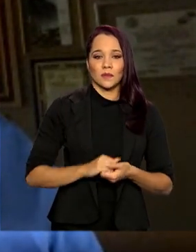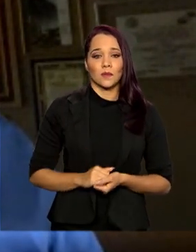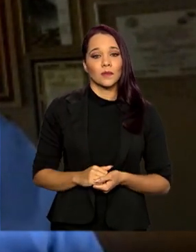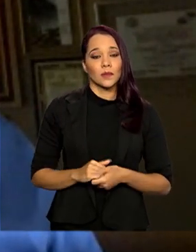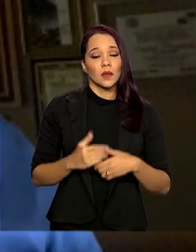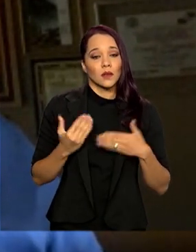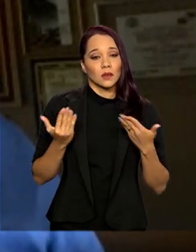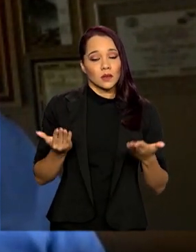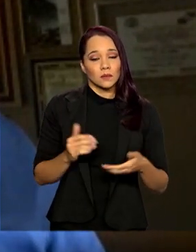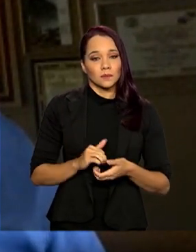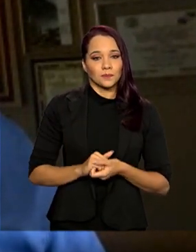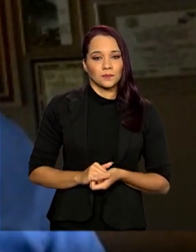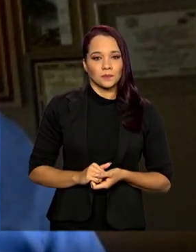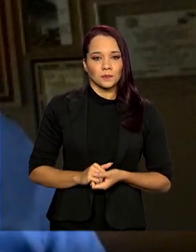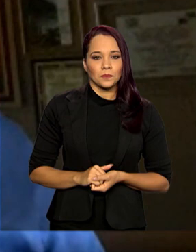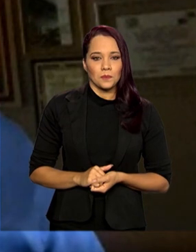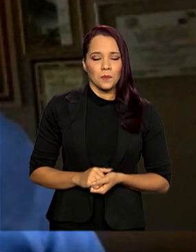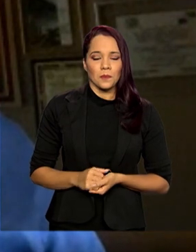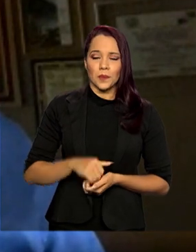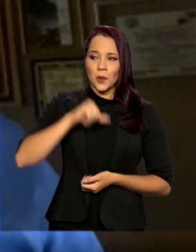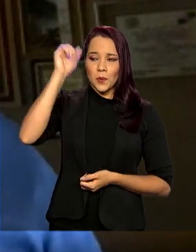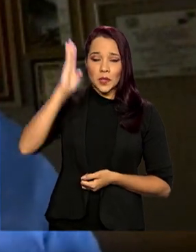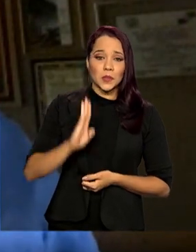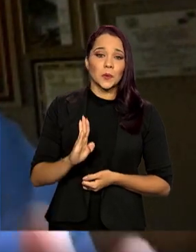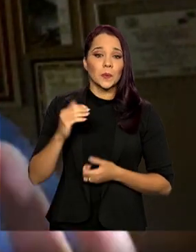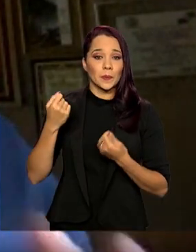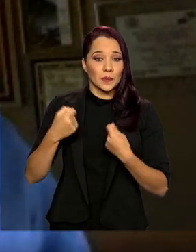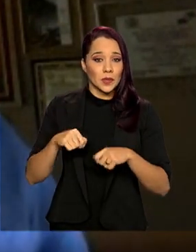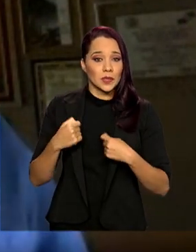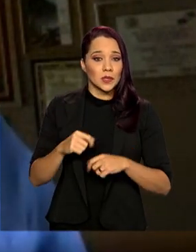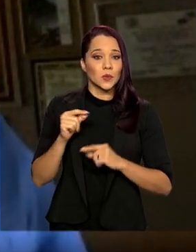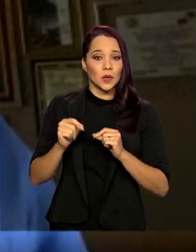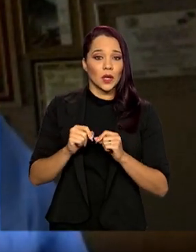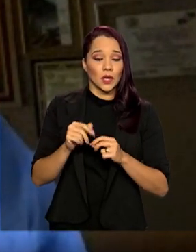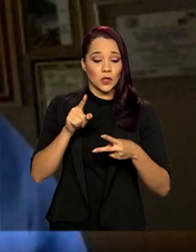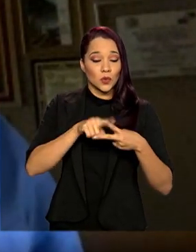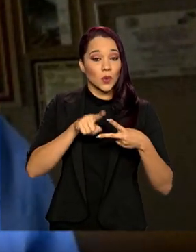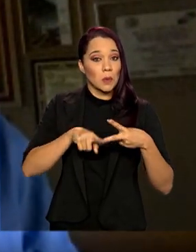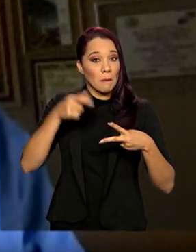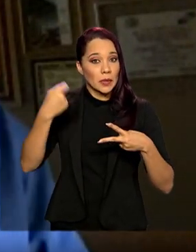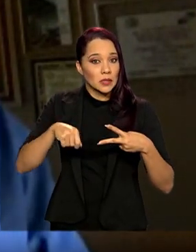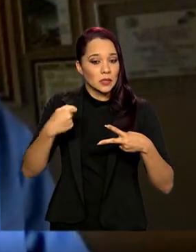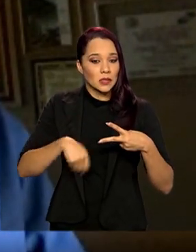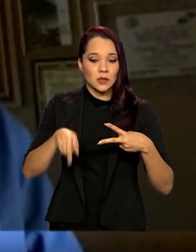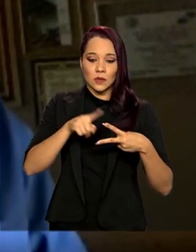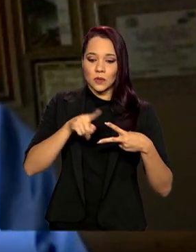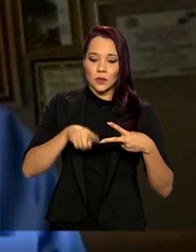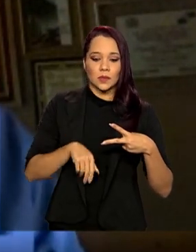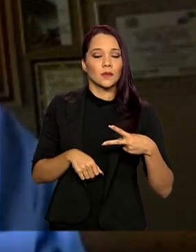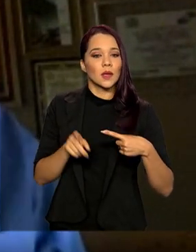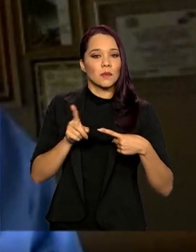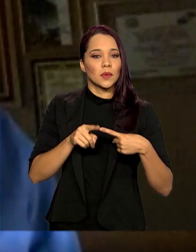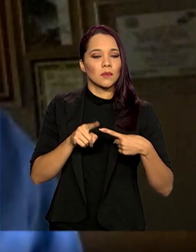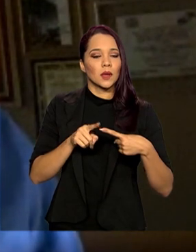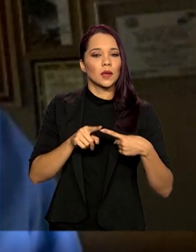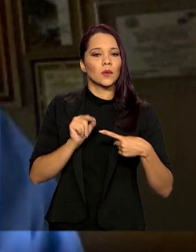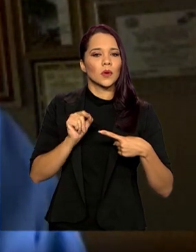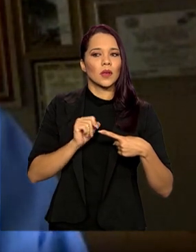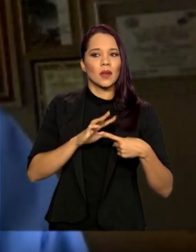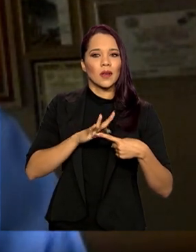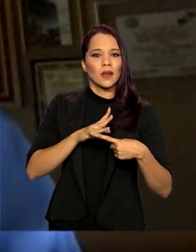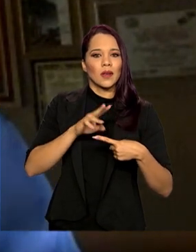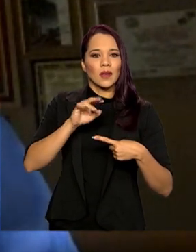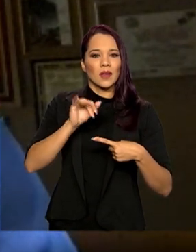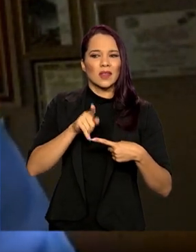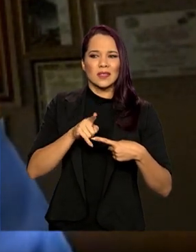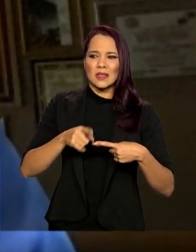Então, nesse sentido, o Brasil precisa de duas coisas iniciais. Primeiro, eliminar